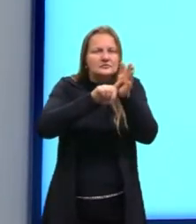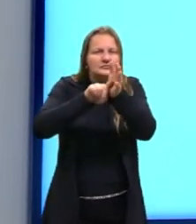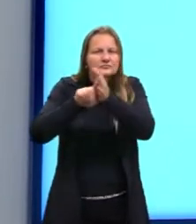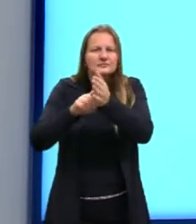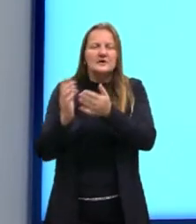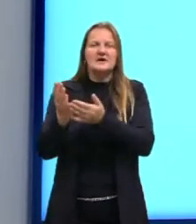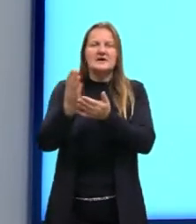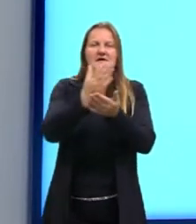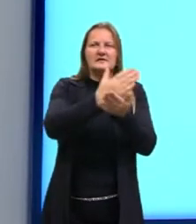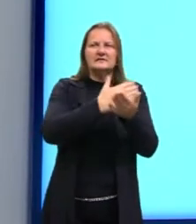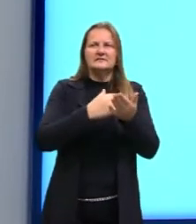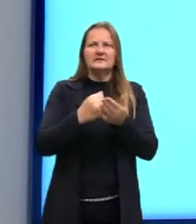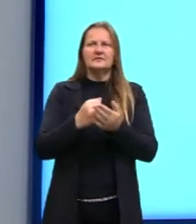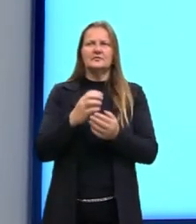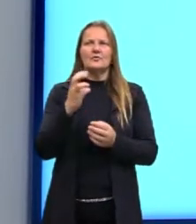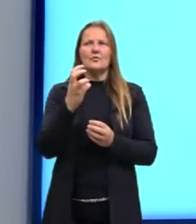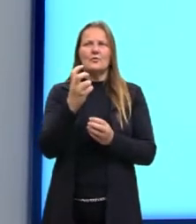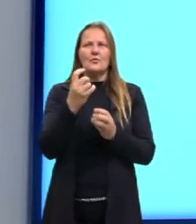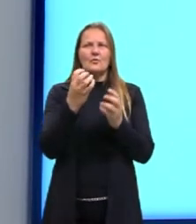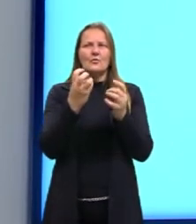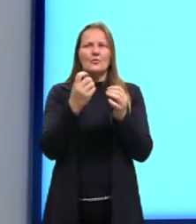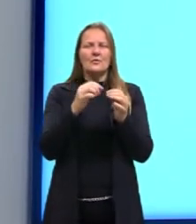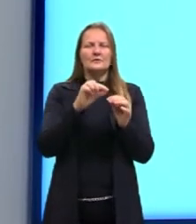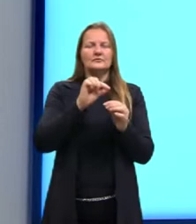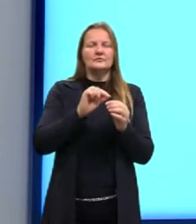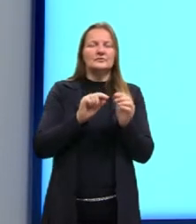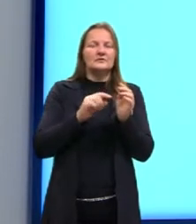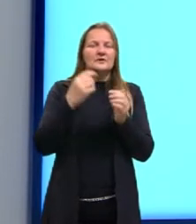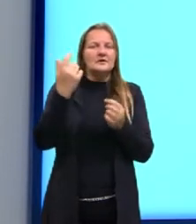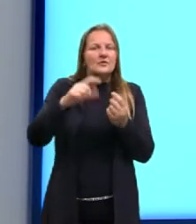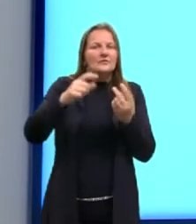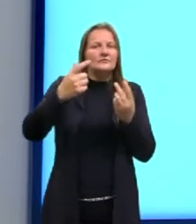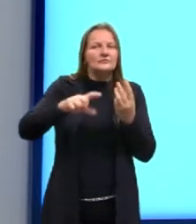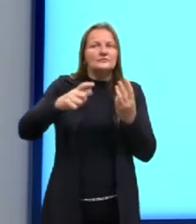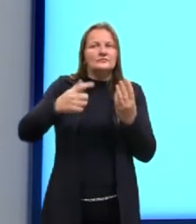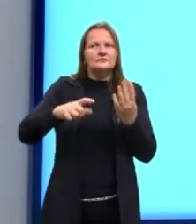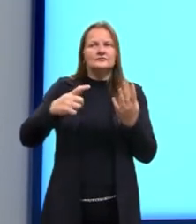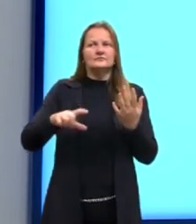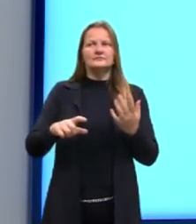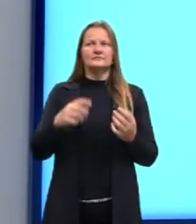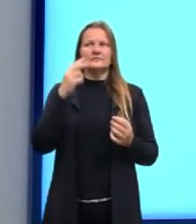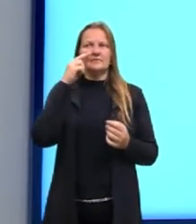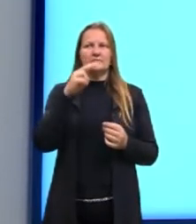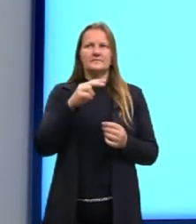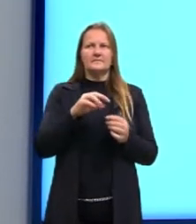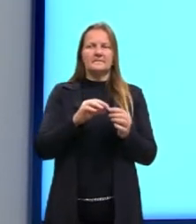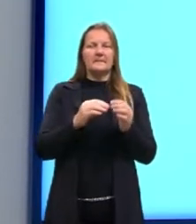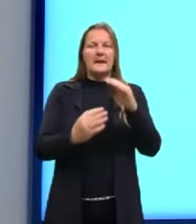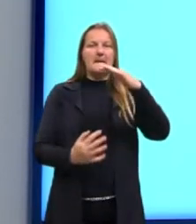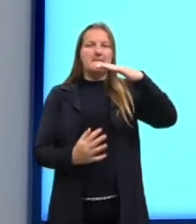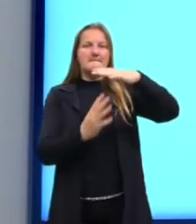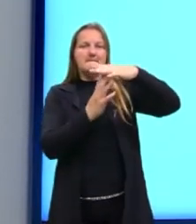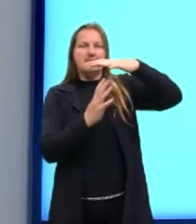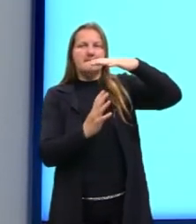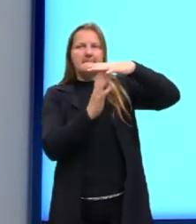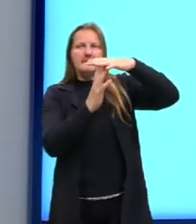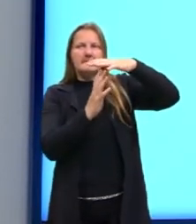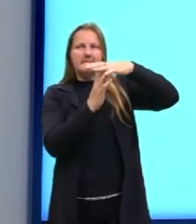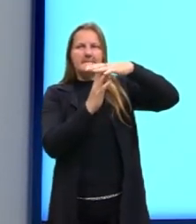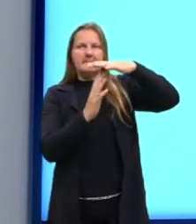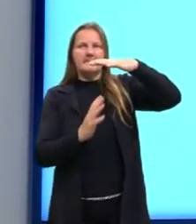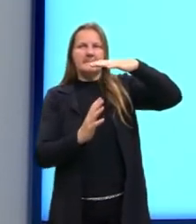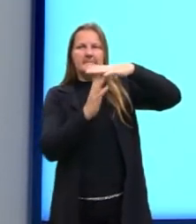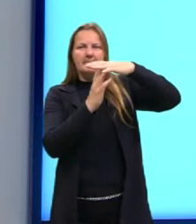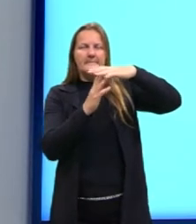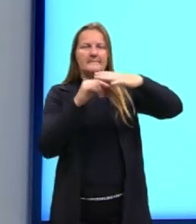e a frequência com qual esses dados, eles se repetiram. Então, nós vamos ter um valor maior, que foi o valor que mais